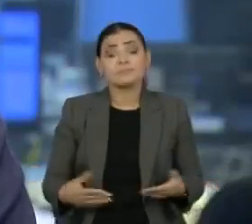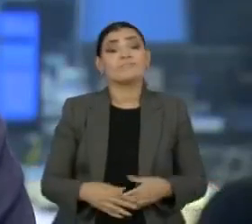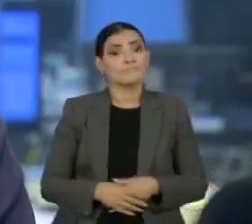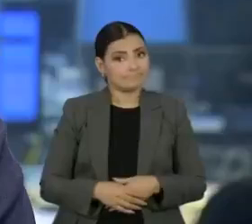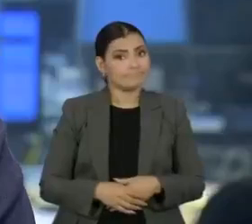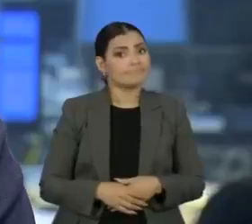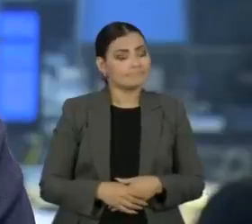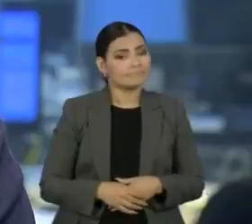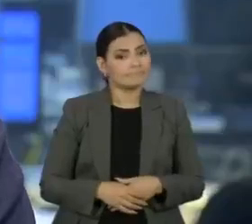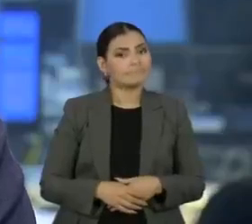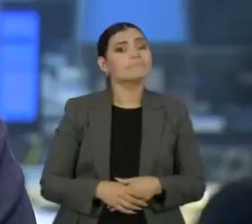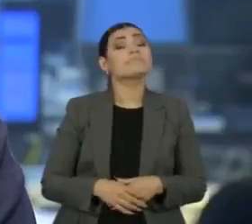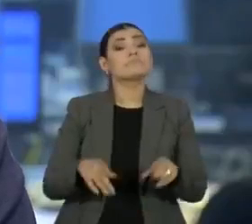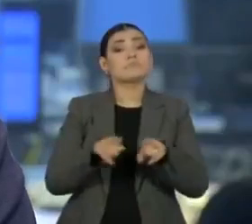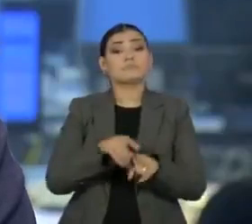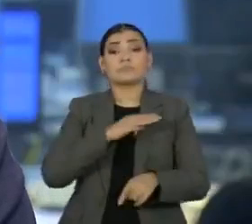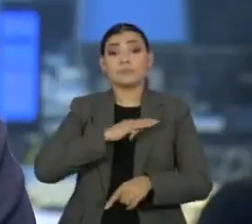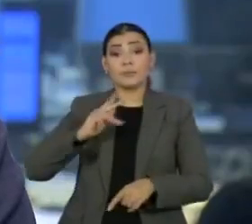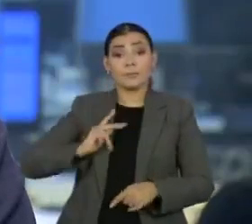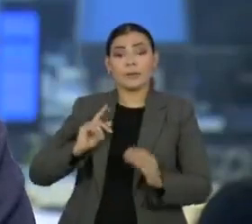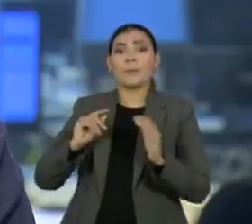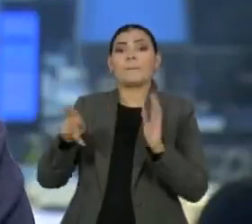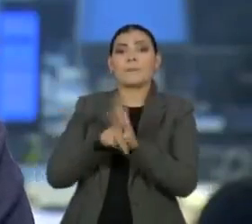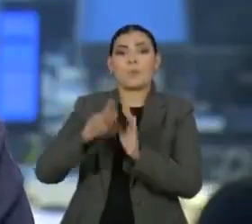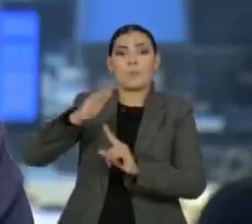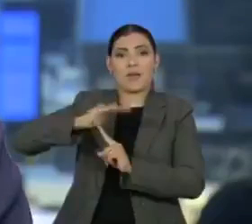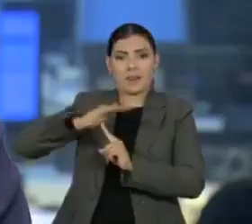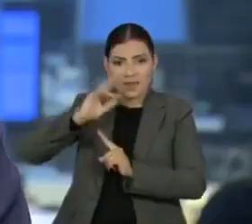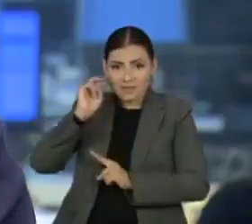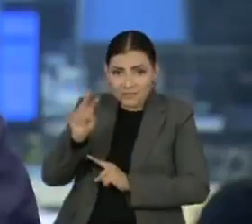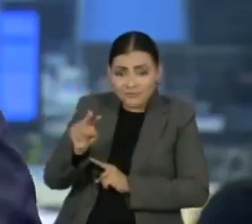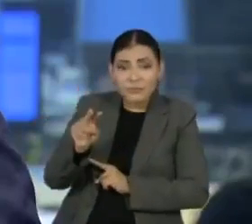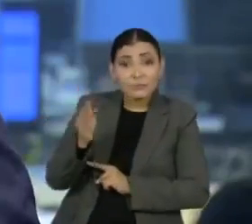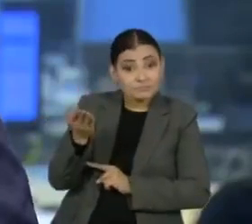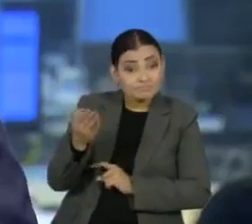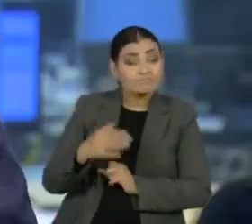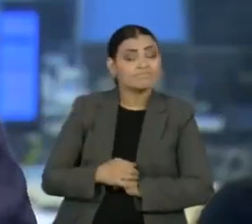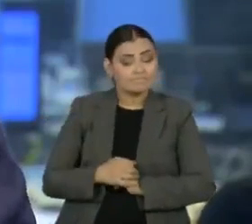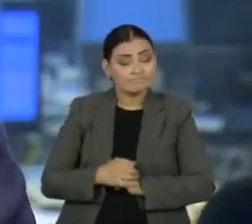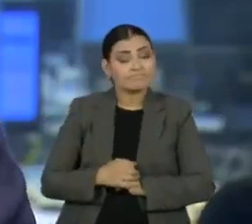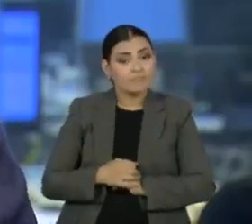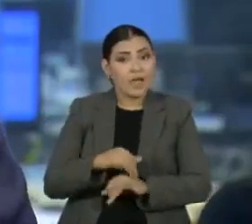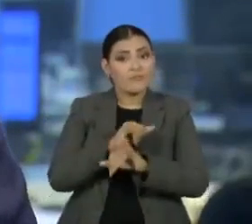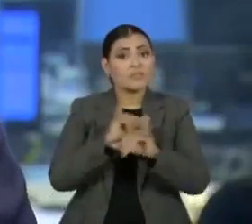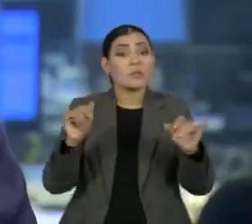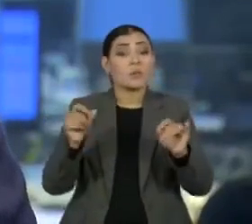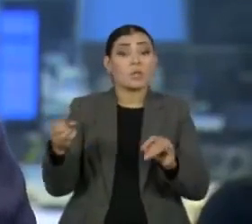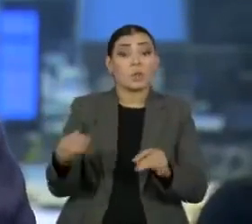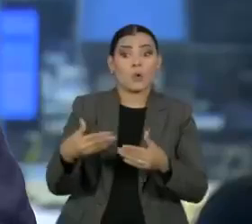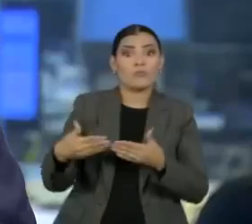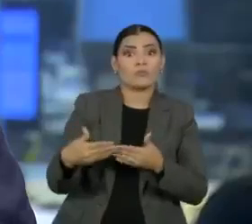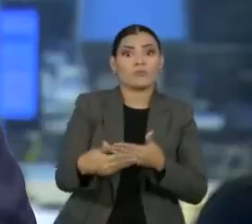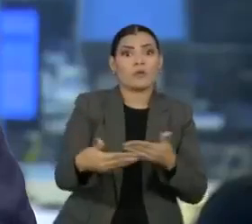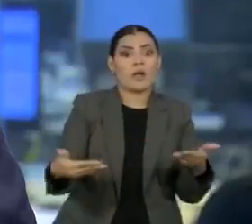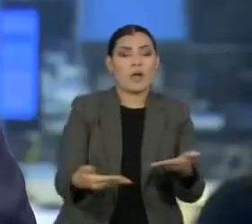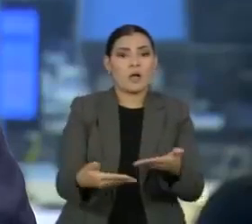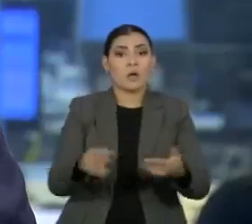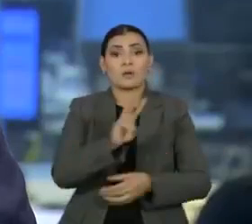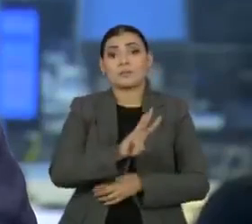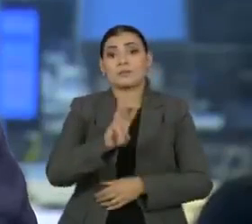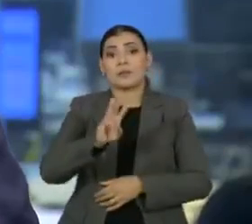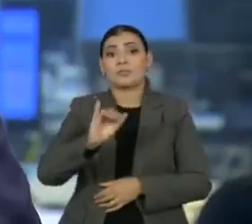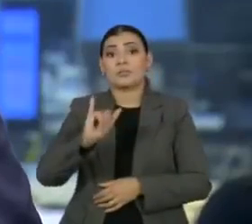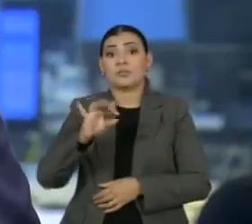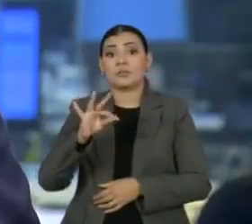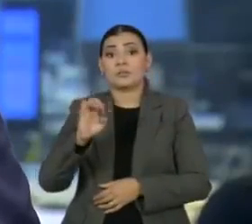Olha, sobre a manifestação do Ministério Público do Paraná, que você viu aí na reportagem, cabe registrar uma atualização feita pelo site